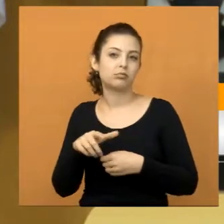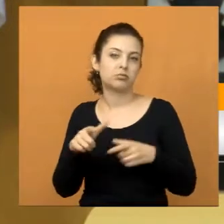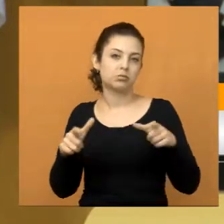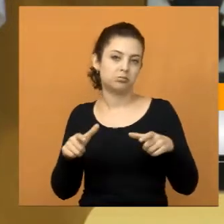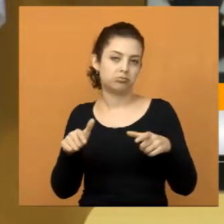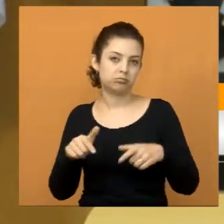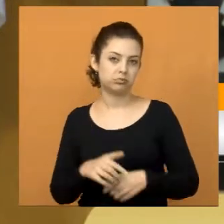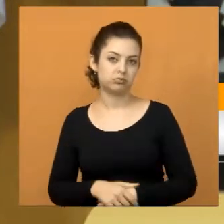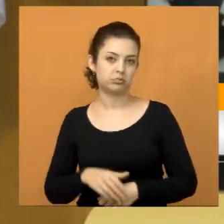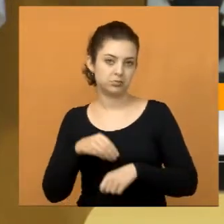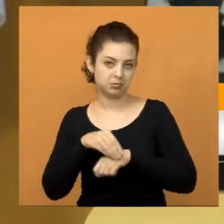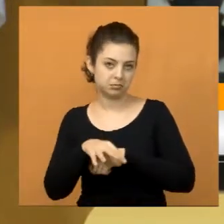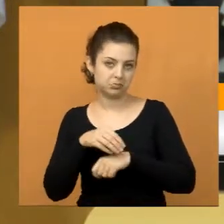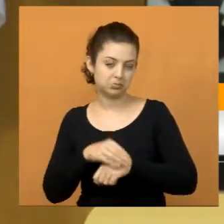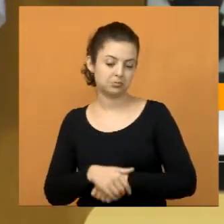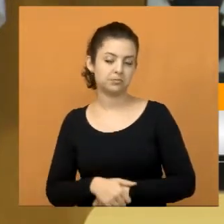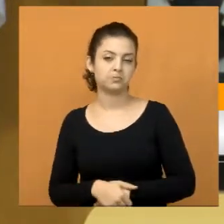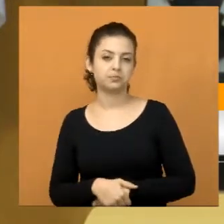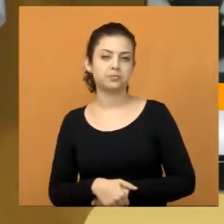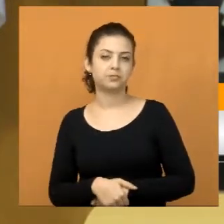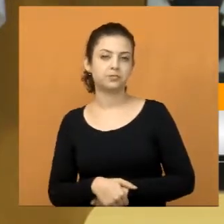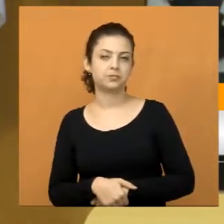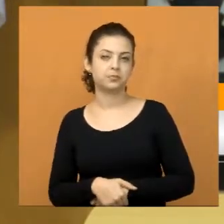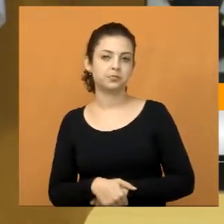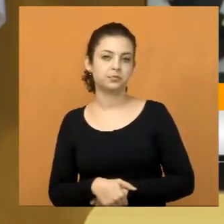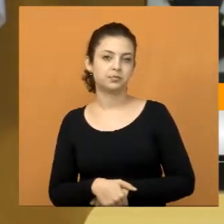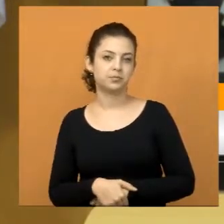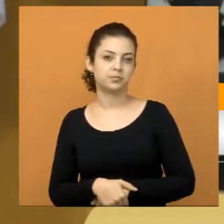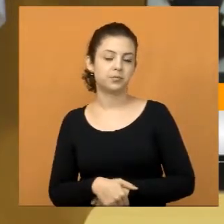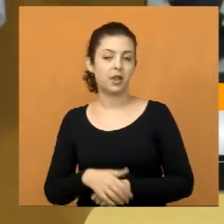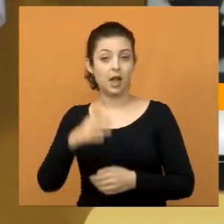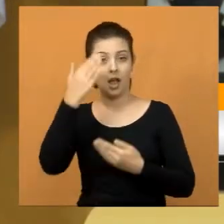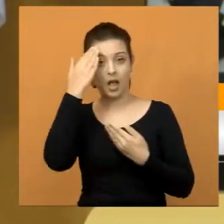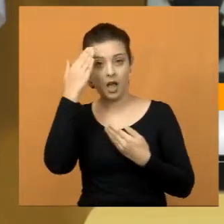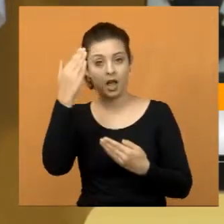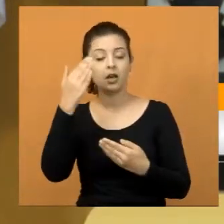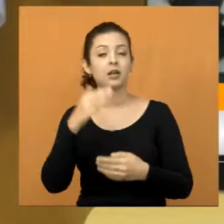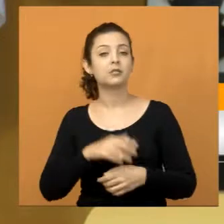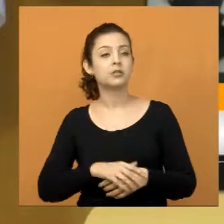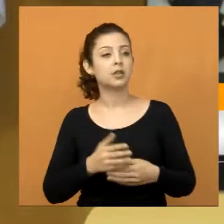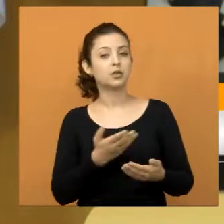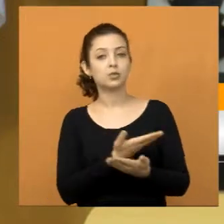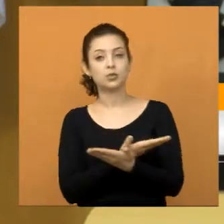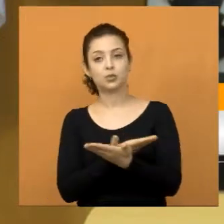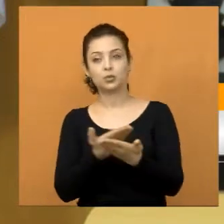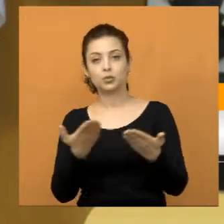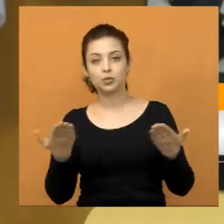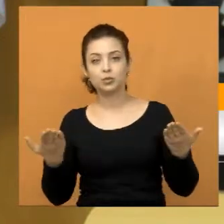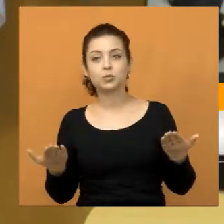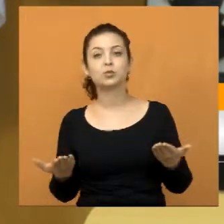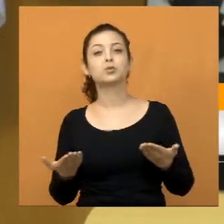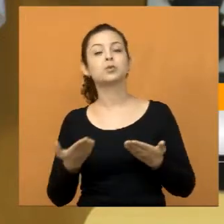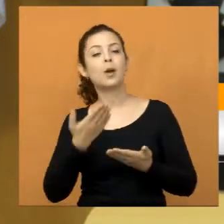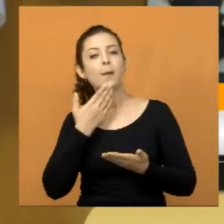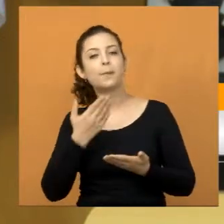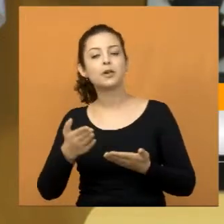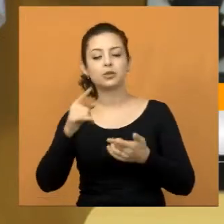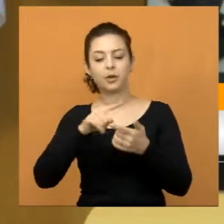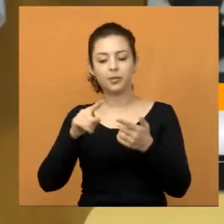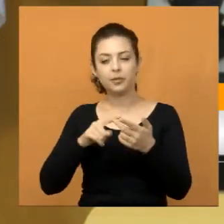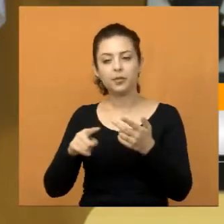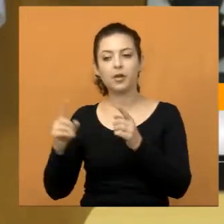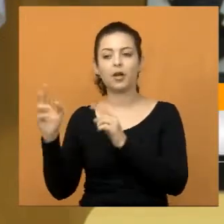lá. Fica aí a nossa solicitação. E o agradecimento também a todos os nossos pedidos que foram